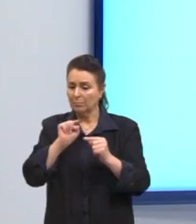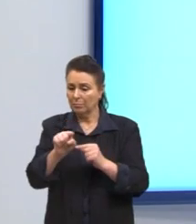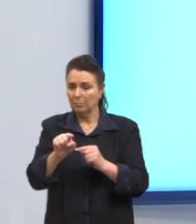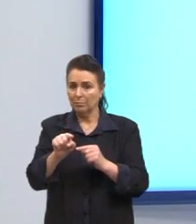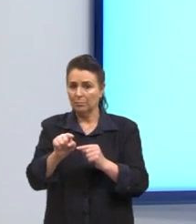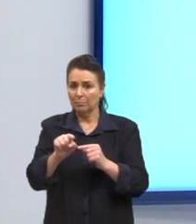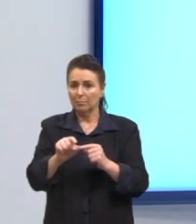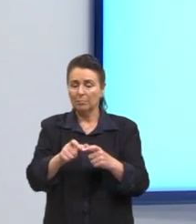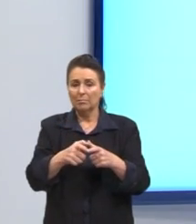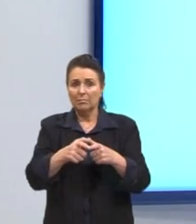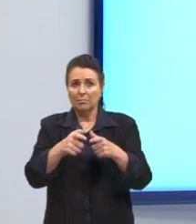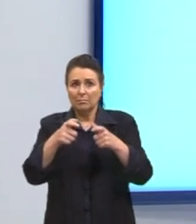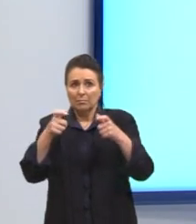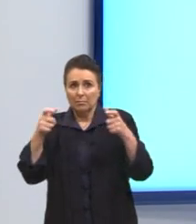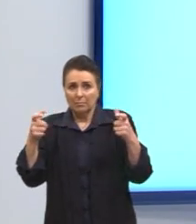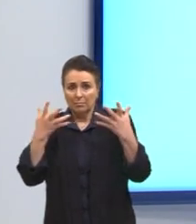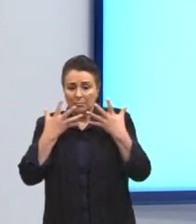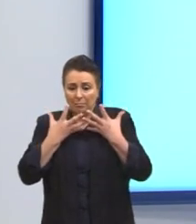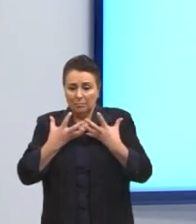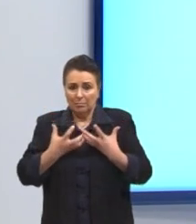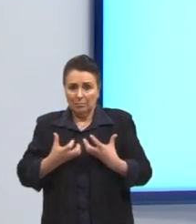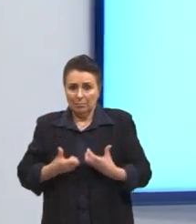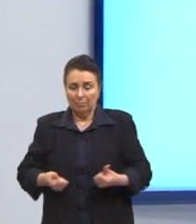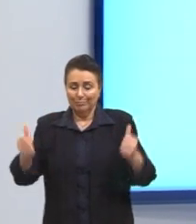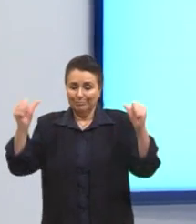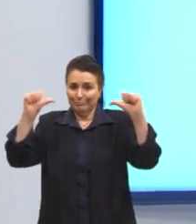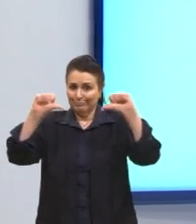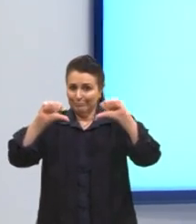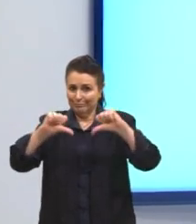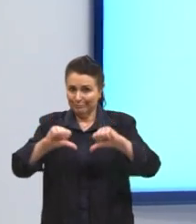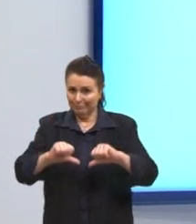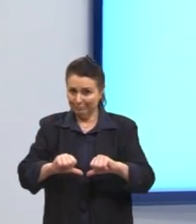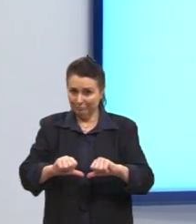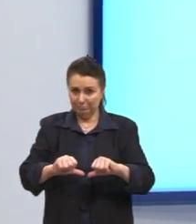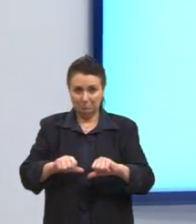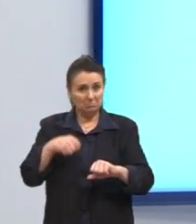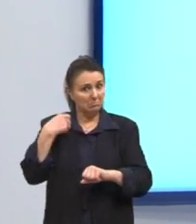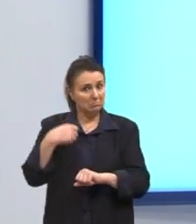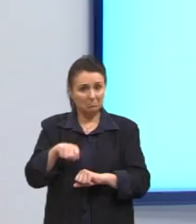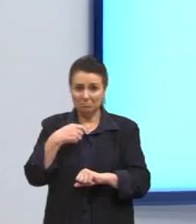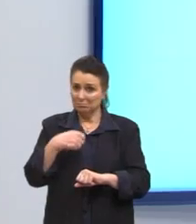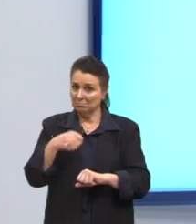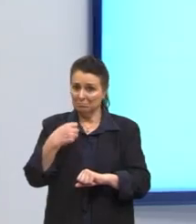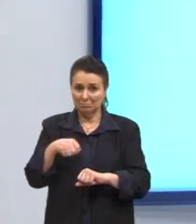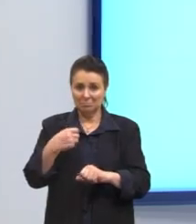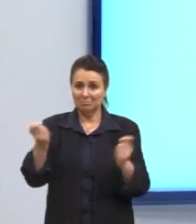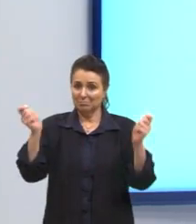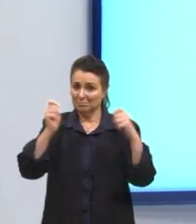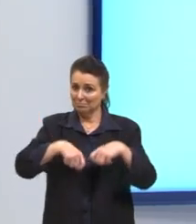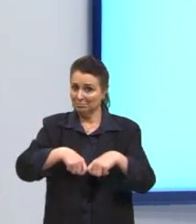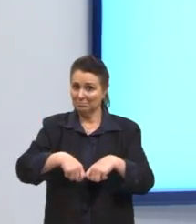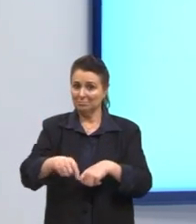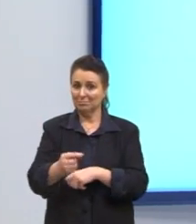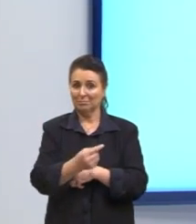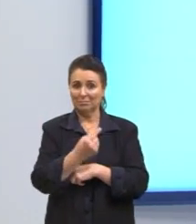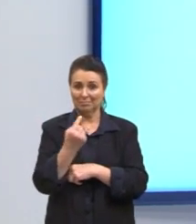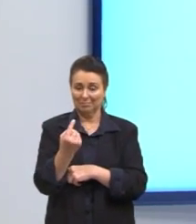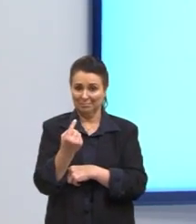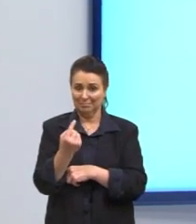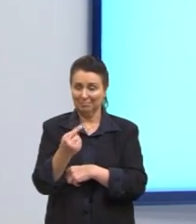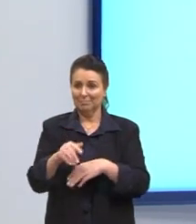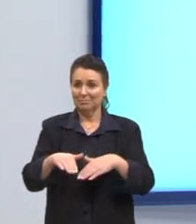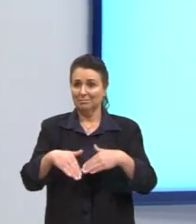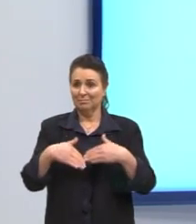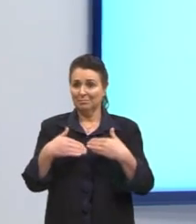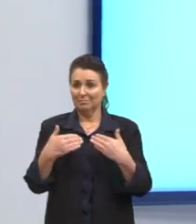cansativo e com significado prejudicado, não atende a necessidade da competência 1. Então,